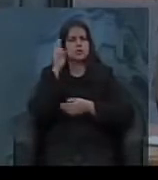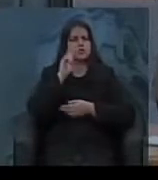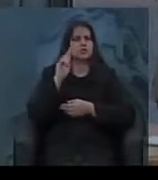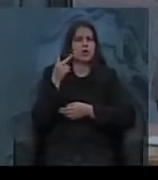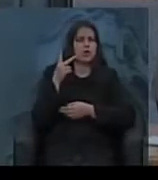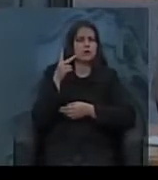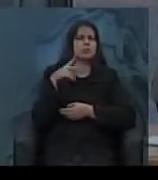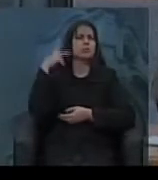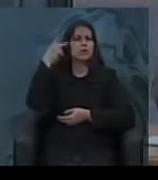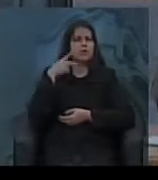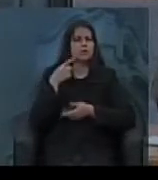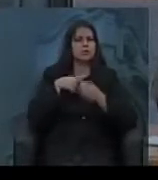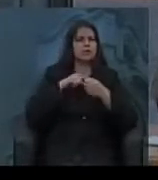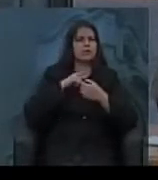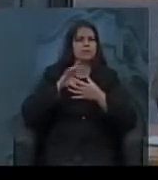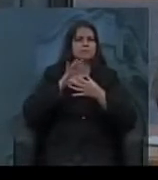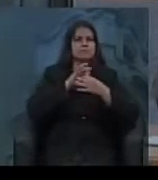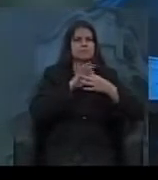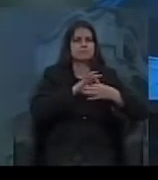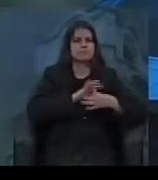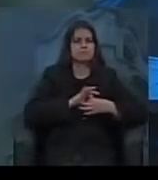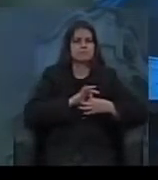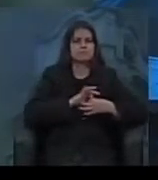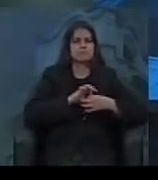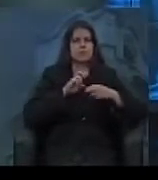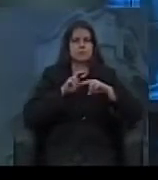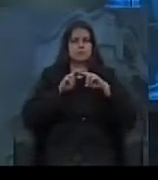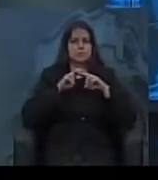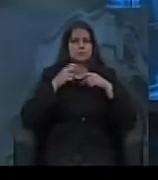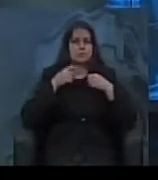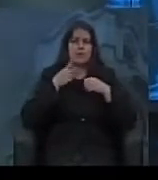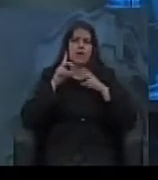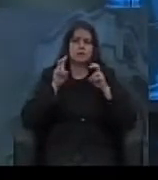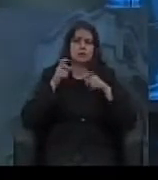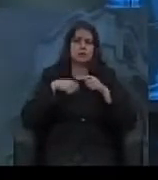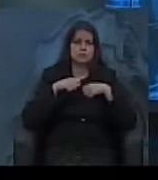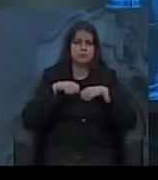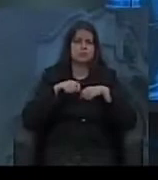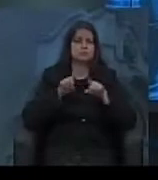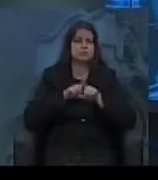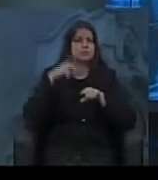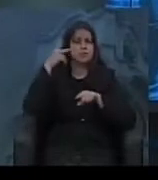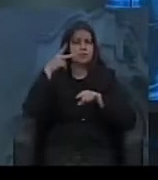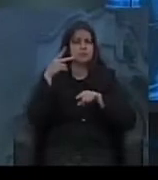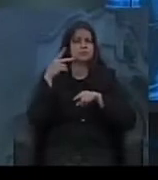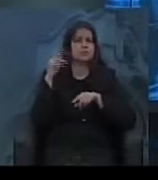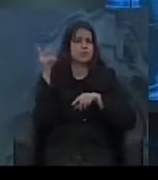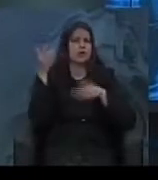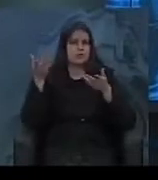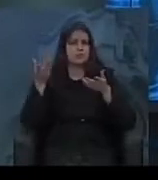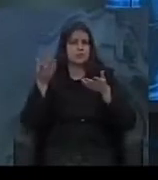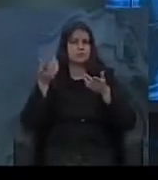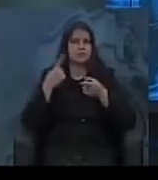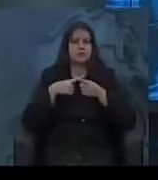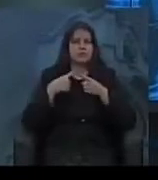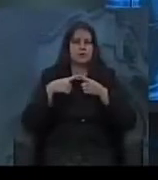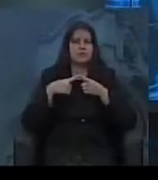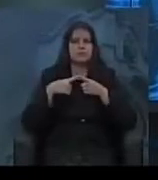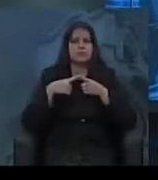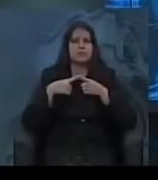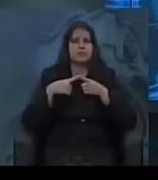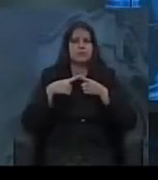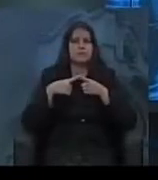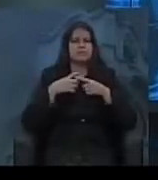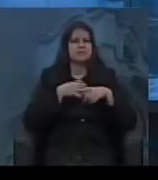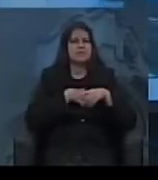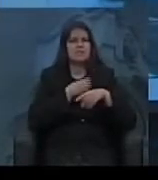estão interligadas. E é impossível falar de economia sem falar de política, sem falar de história. Até porque eu acho que, infeliz do